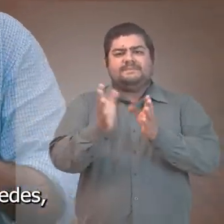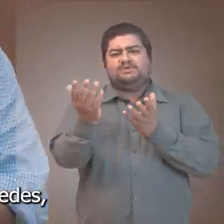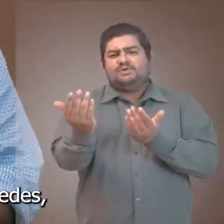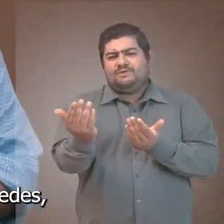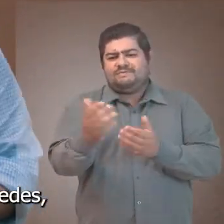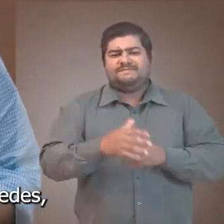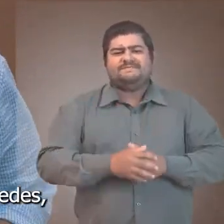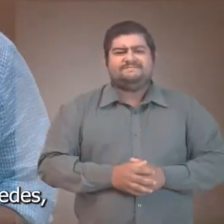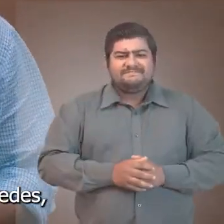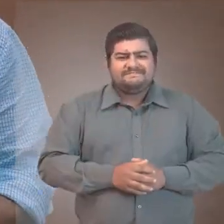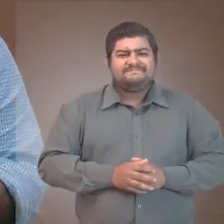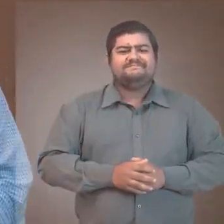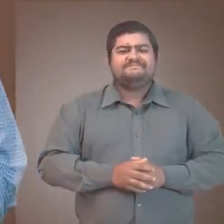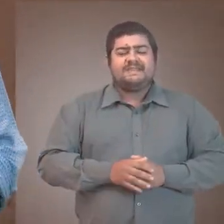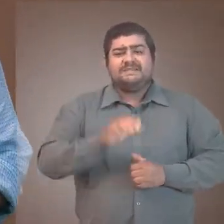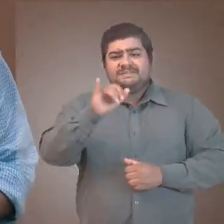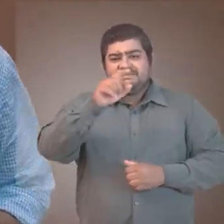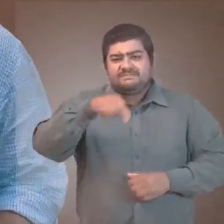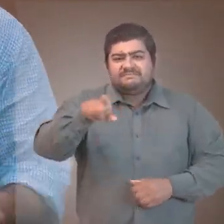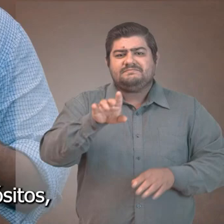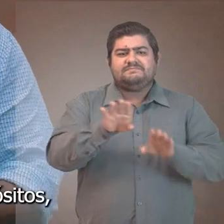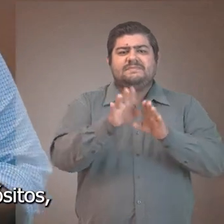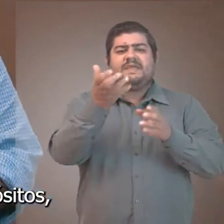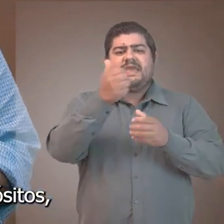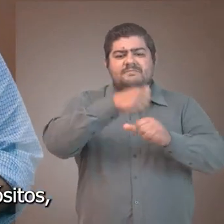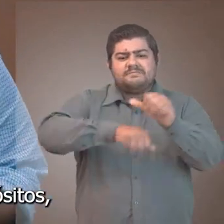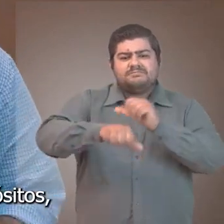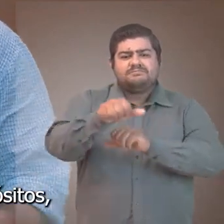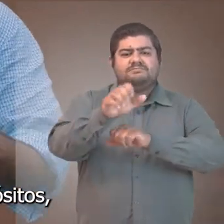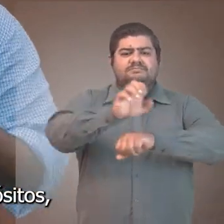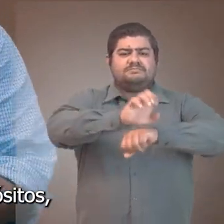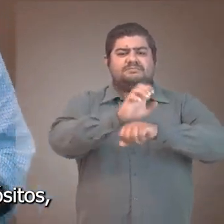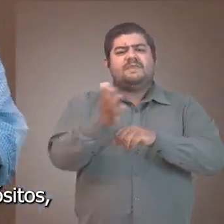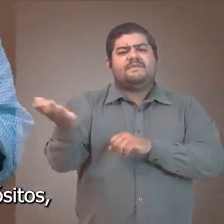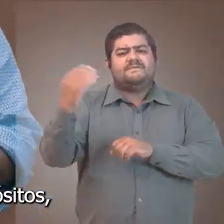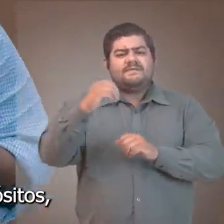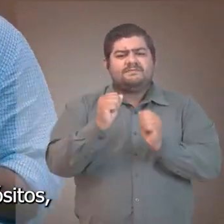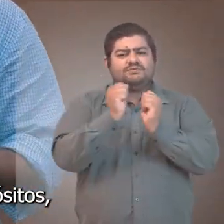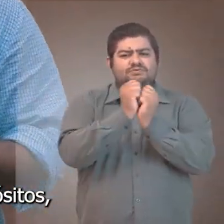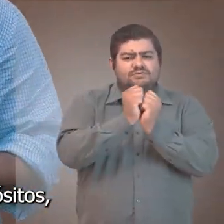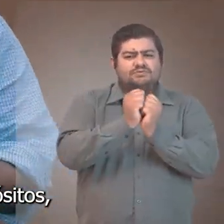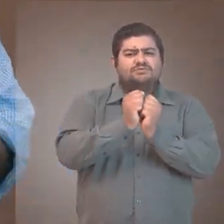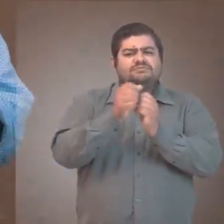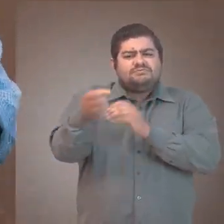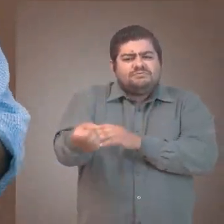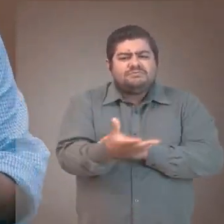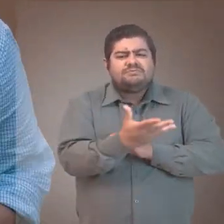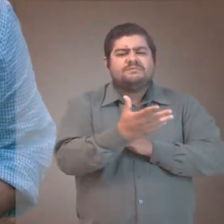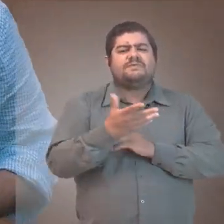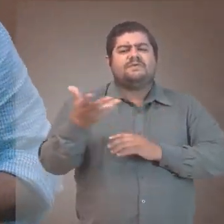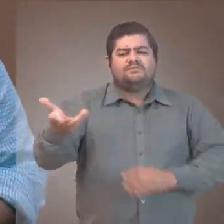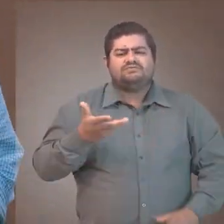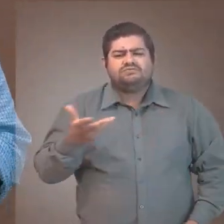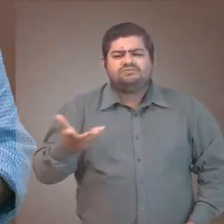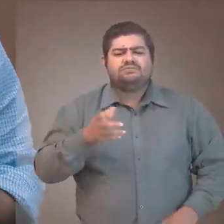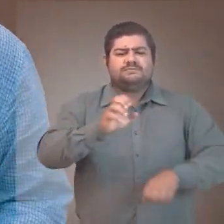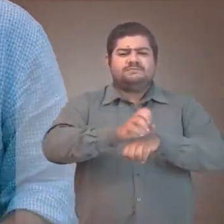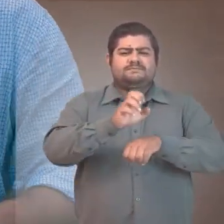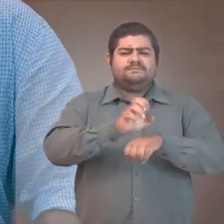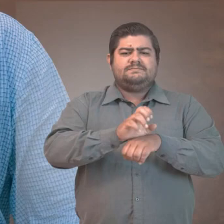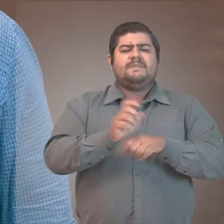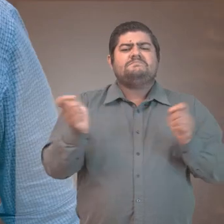conhece, acesse as nossas redes, conheça o nosso histórico, saiba quem nós somos e quais os nossos propósitos. Porque juntos nós podemos